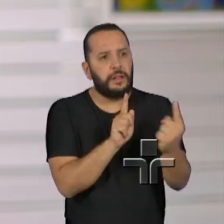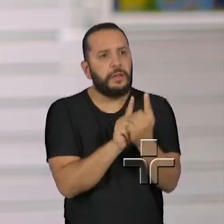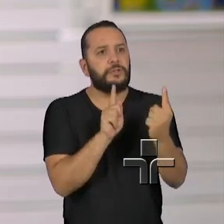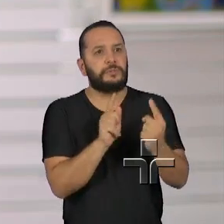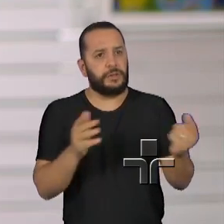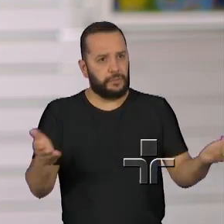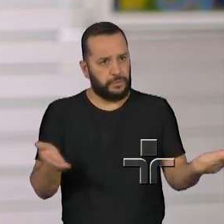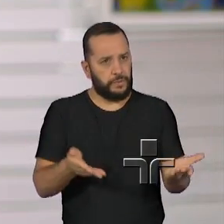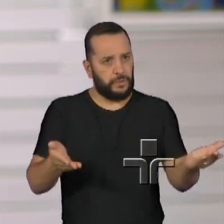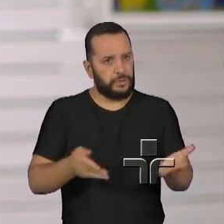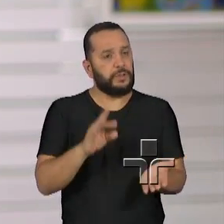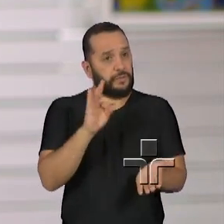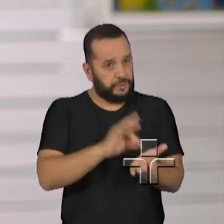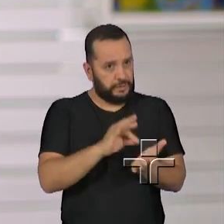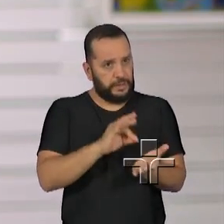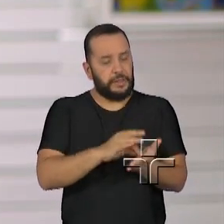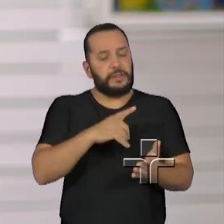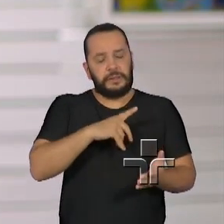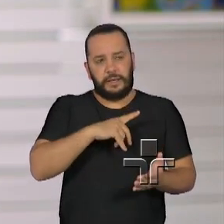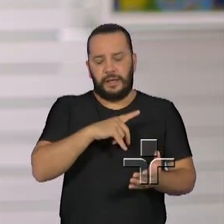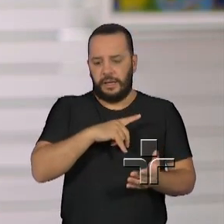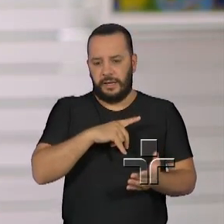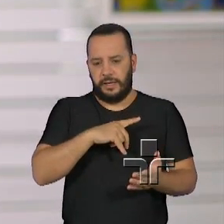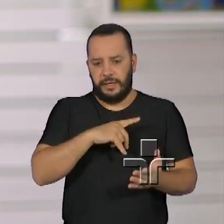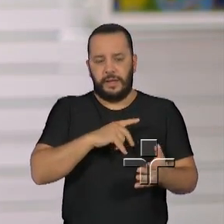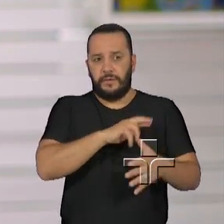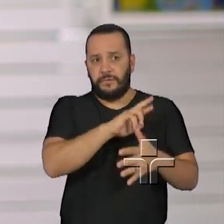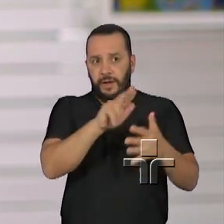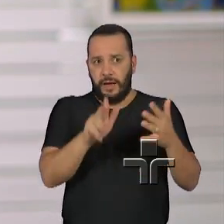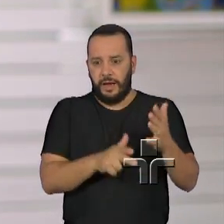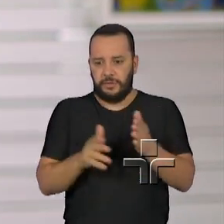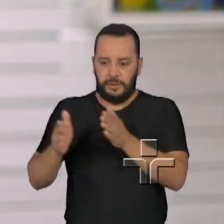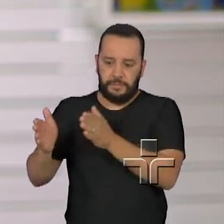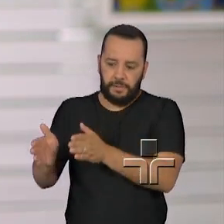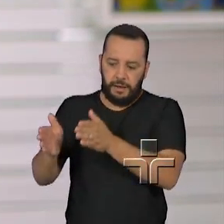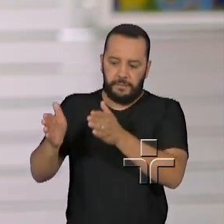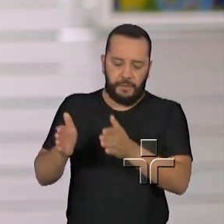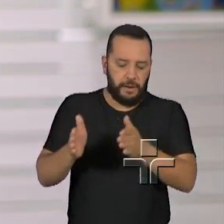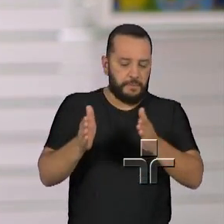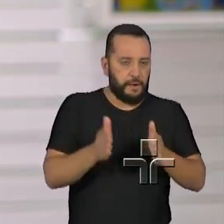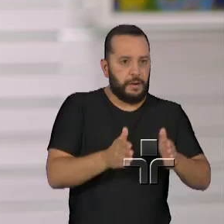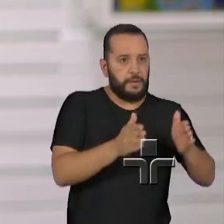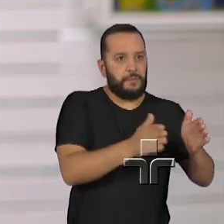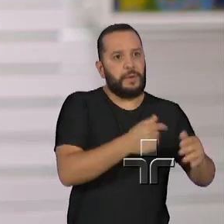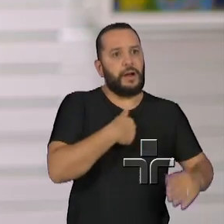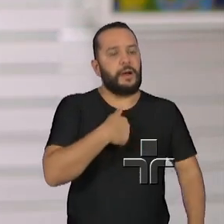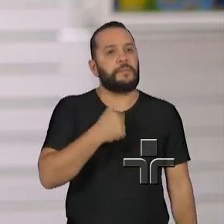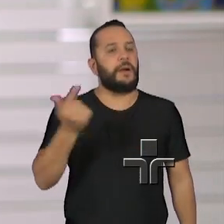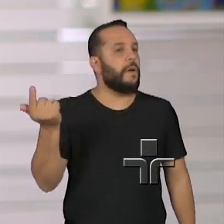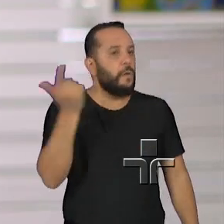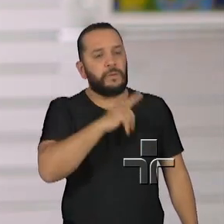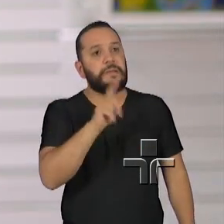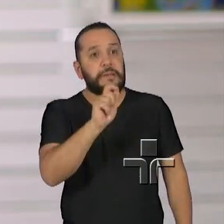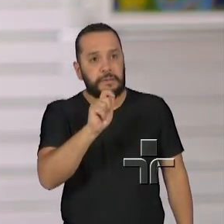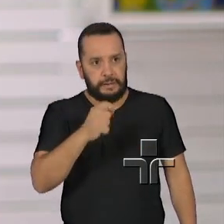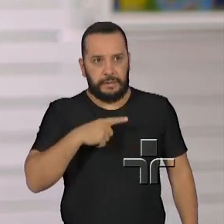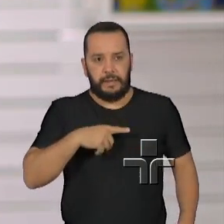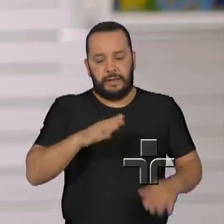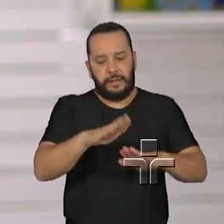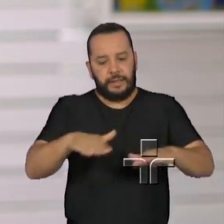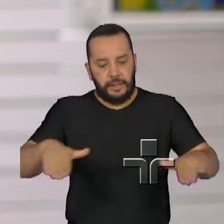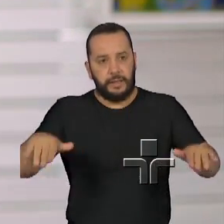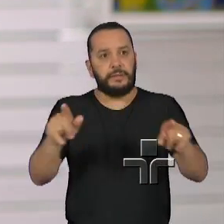hoje, na verdade, é uma série de etapas para garantir que essa criança, esse